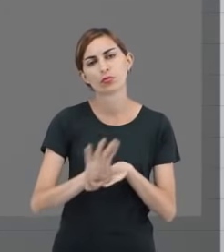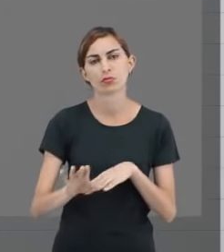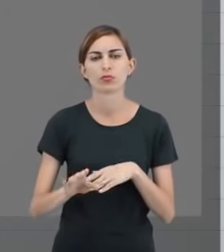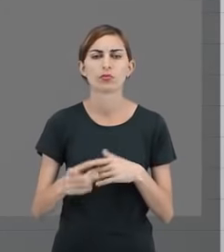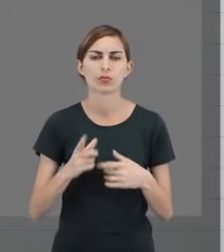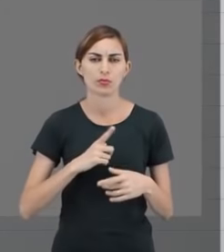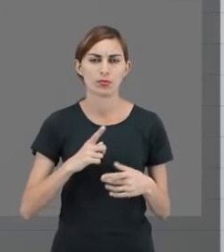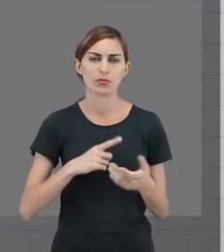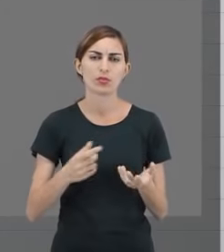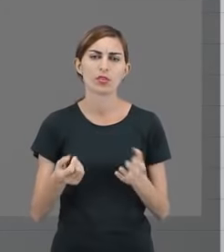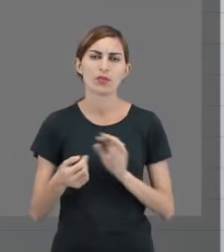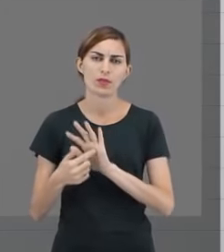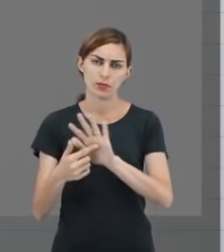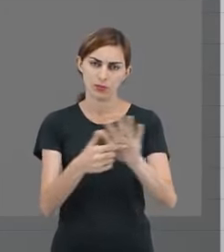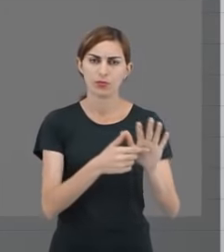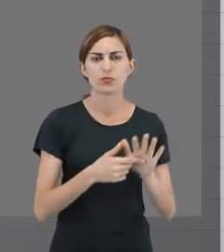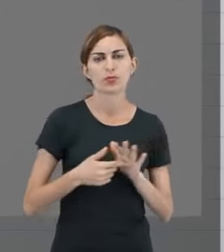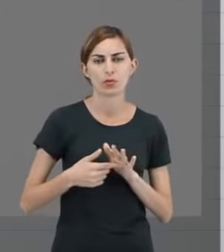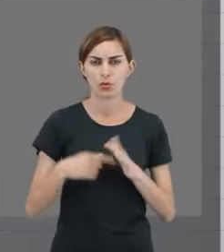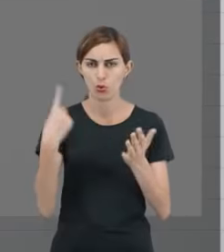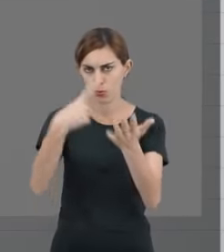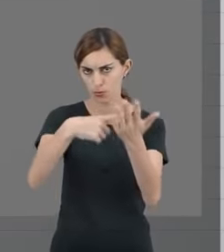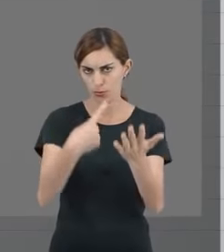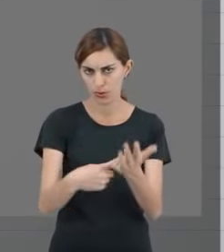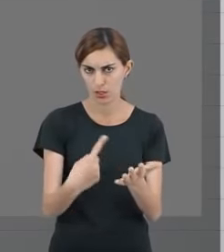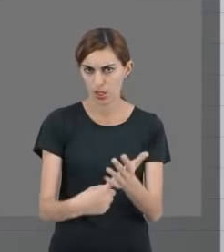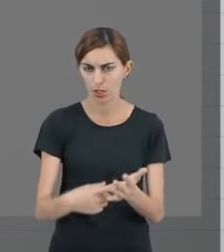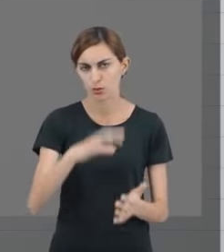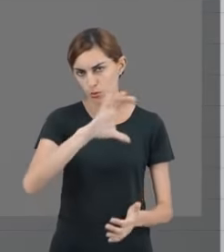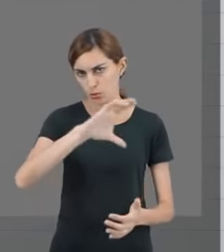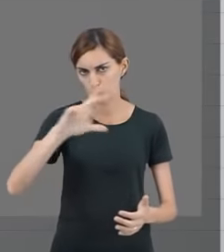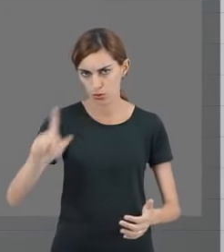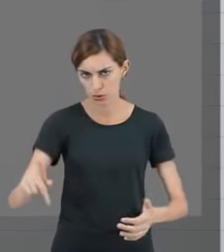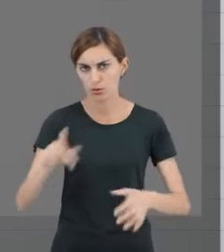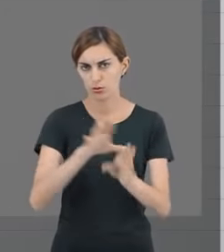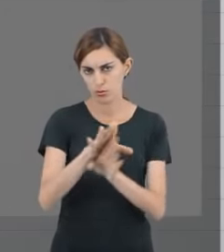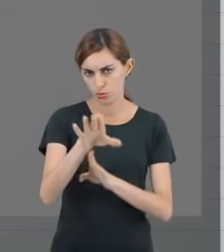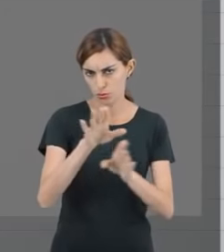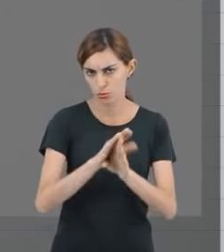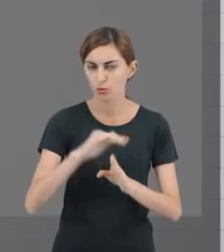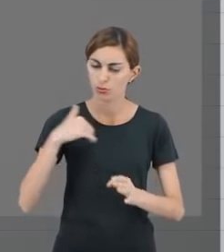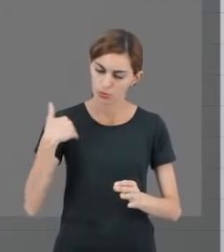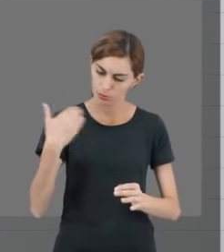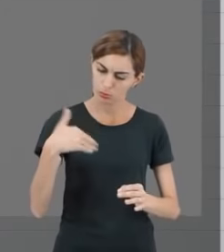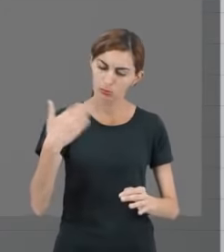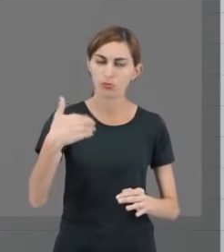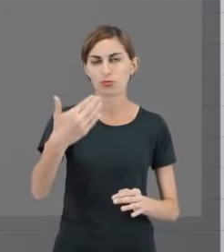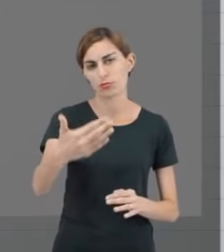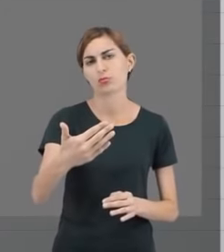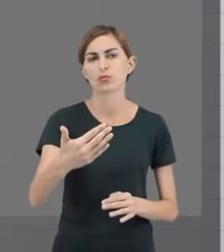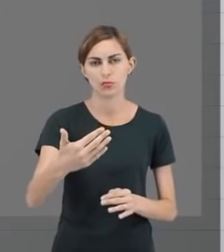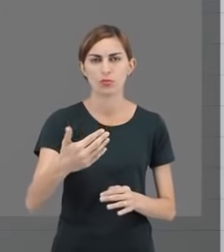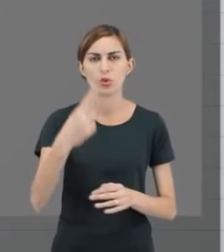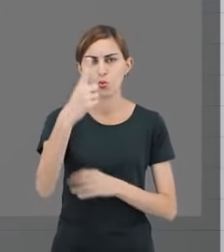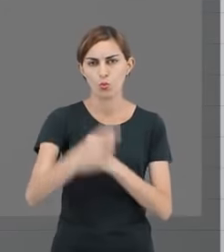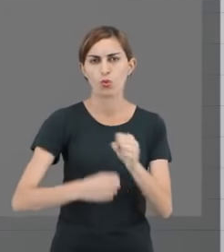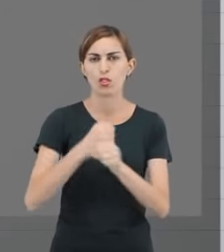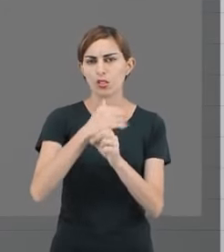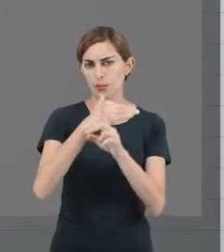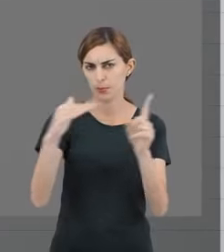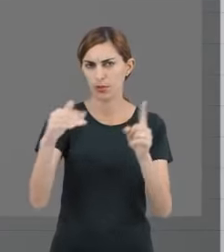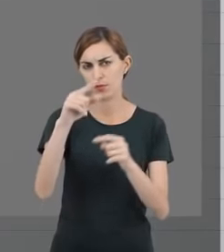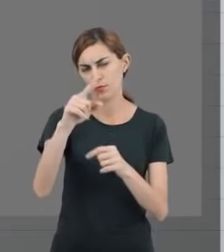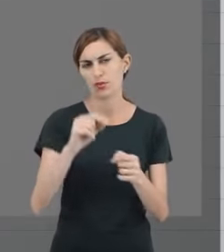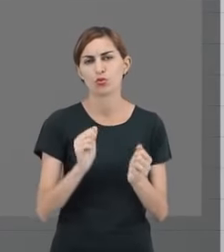isso vai ser disponibilizado, vai ser combinado com a coordenação de curso ao longo desse um ano e meio que você